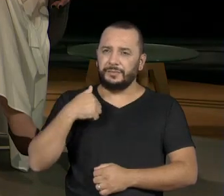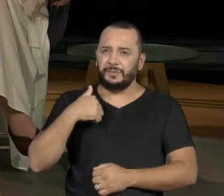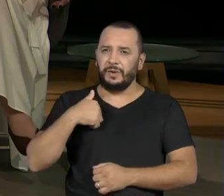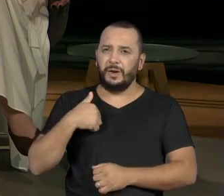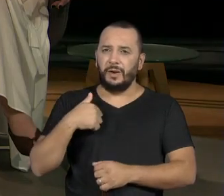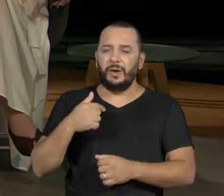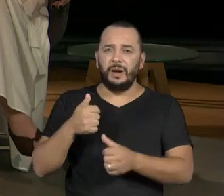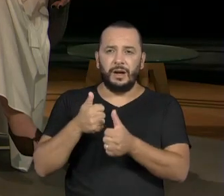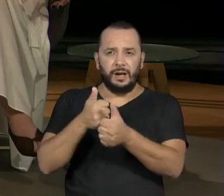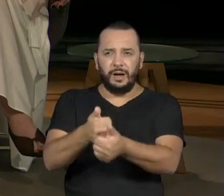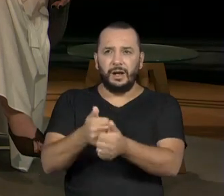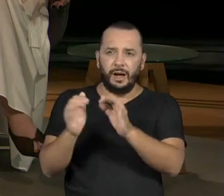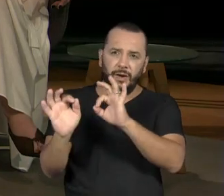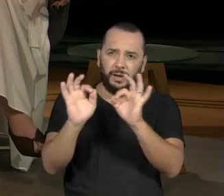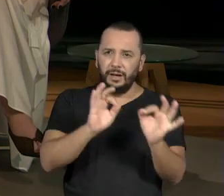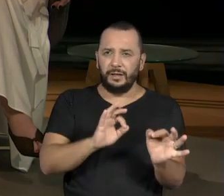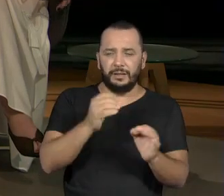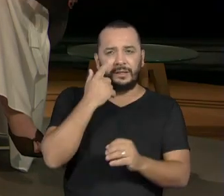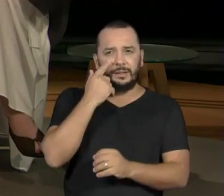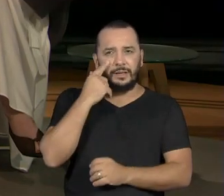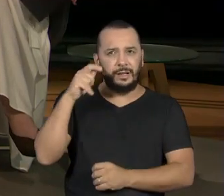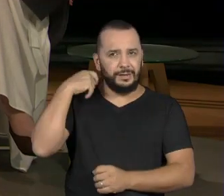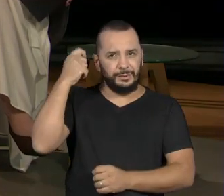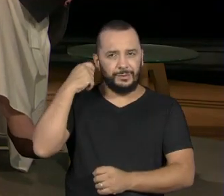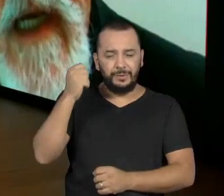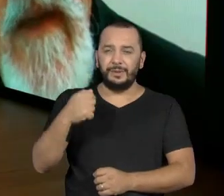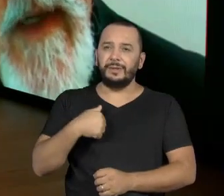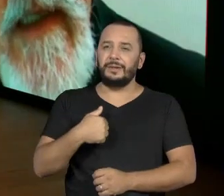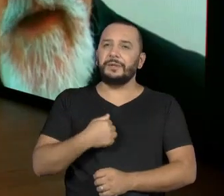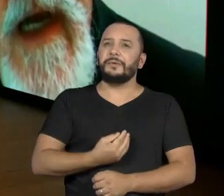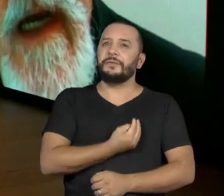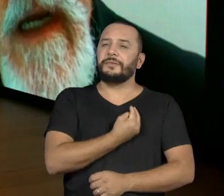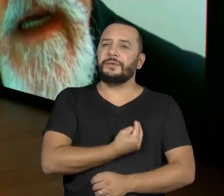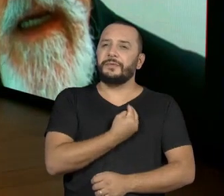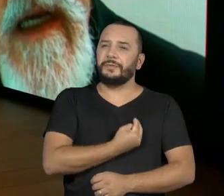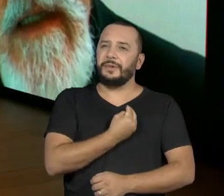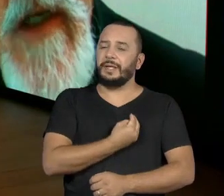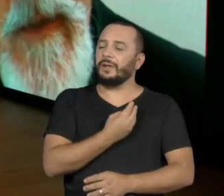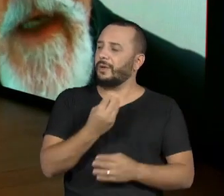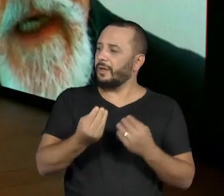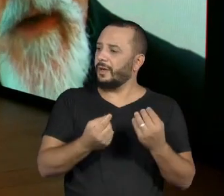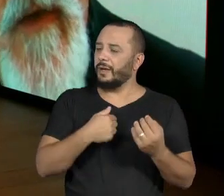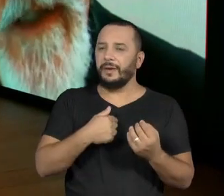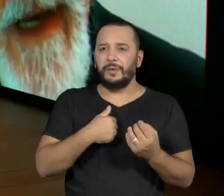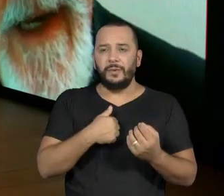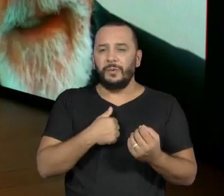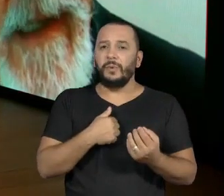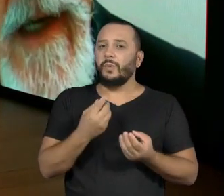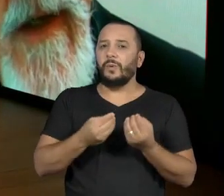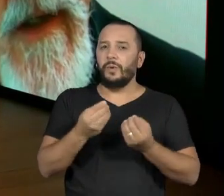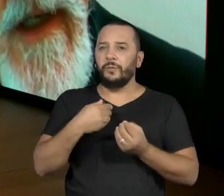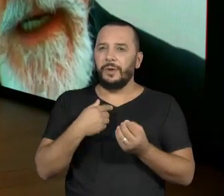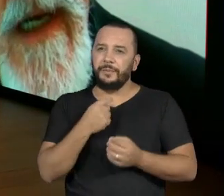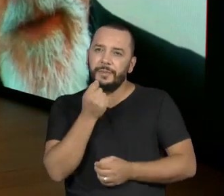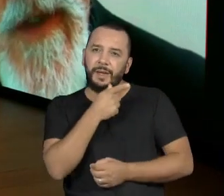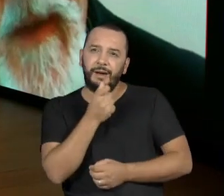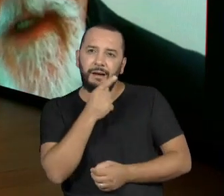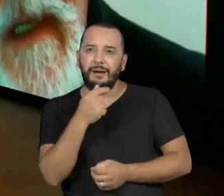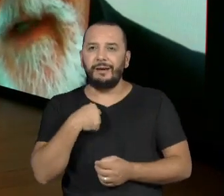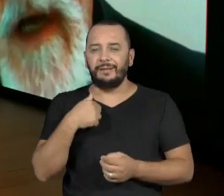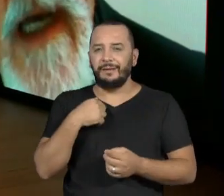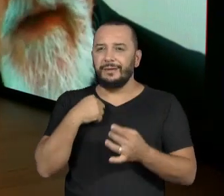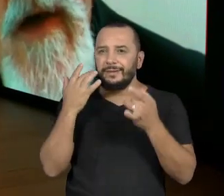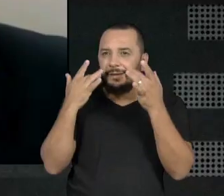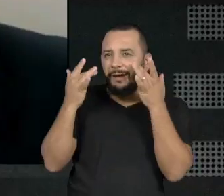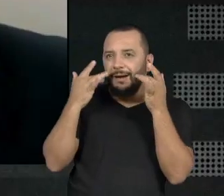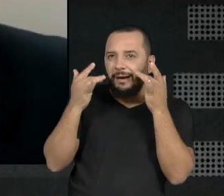sobreviver, para poder sobreviver, eu comecei a representar. Desde pequeno, então, eu fazia gracinhas, porque eu sabia